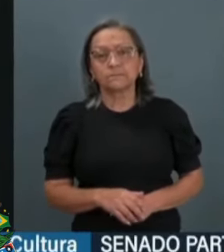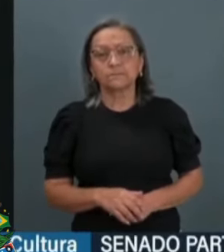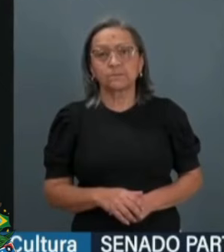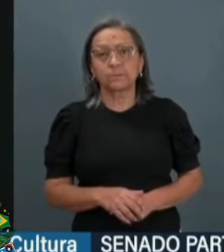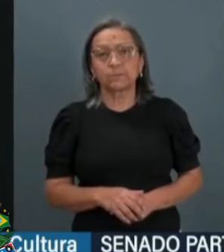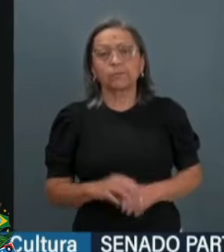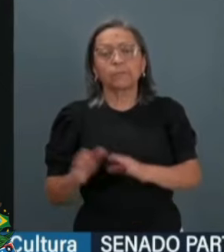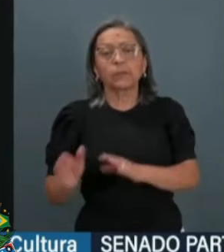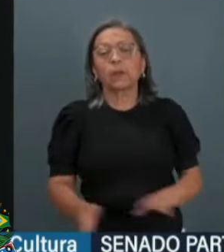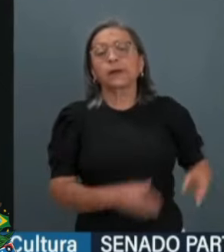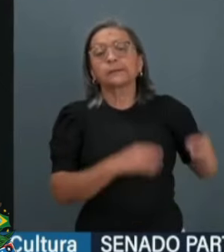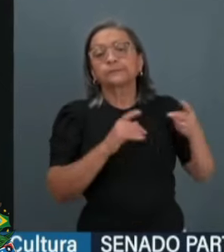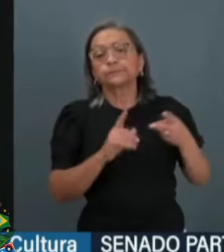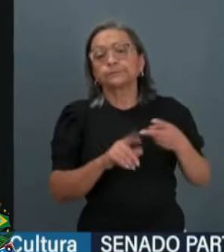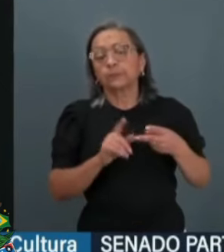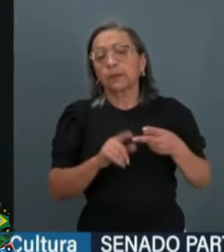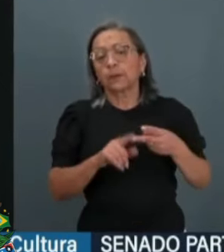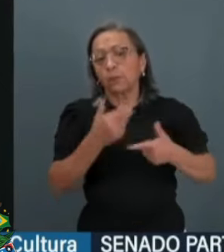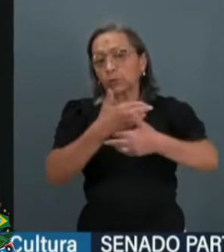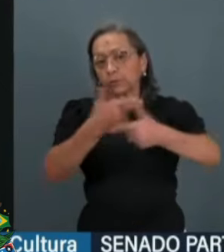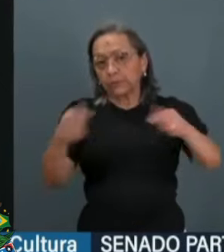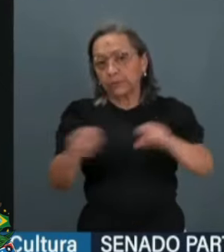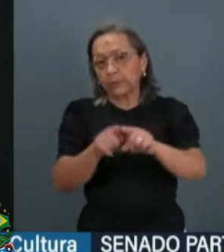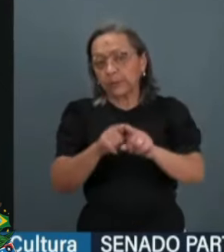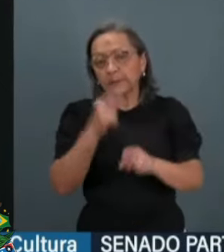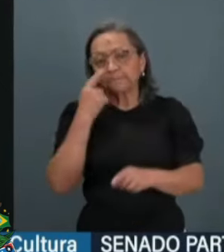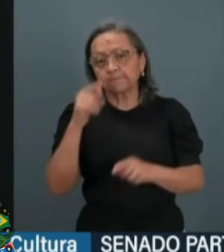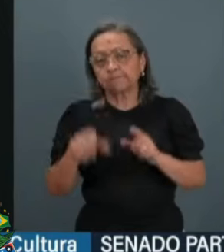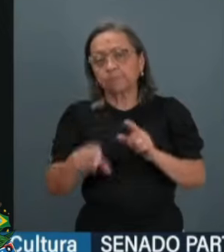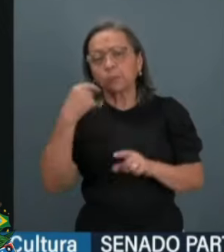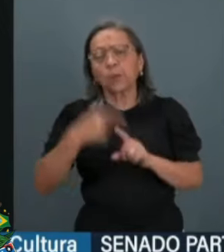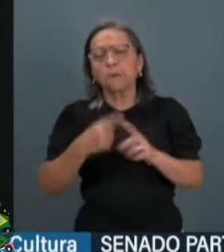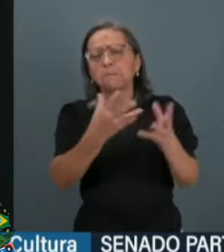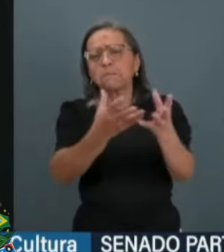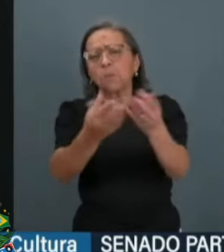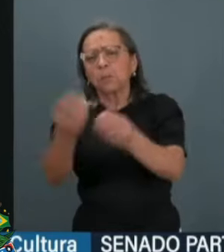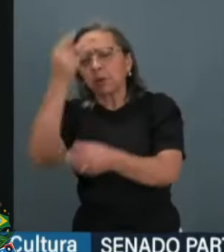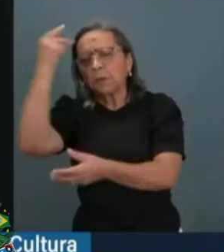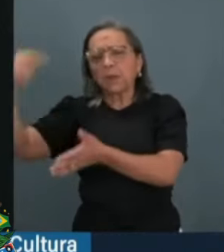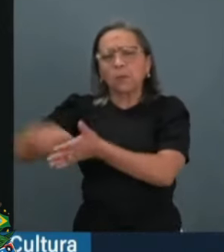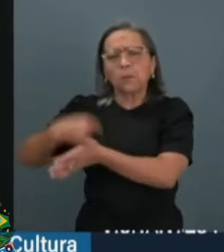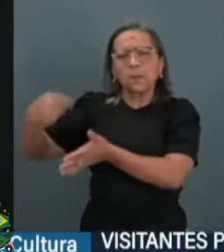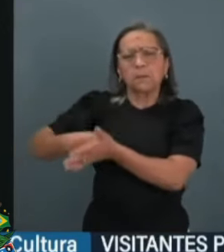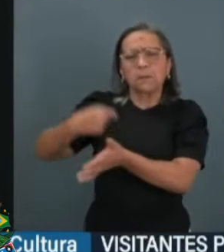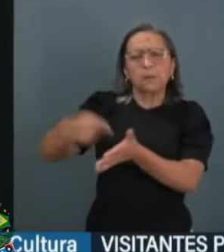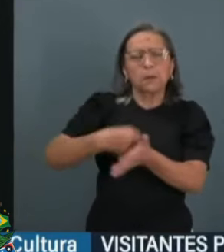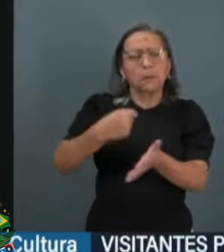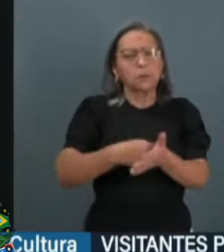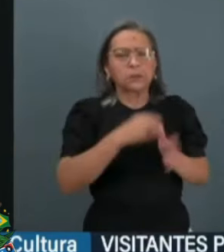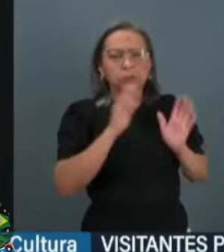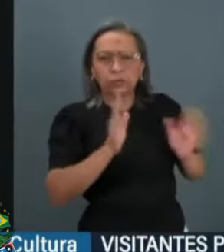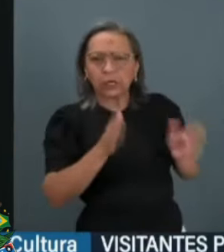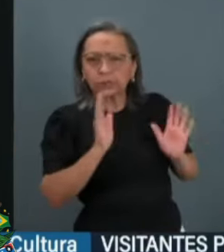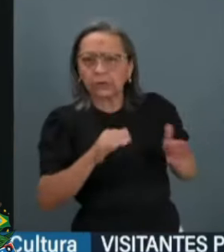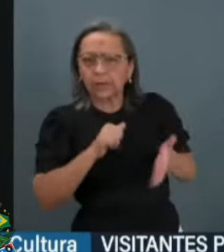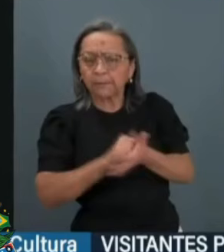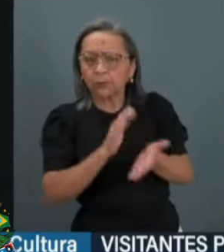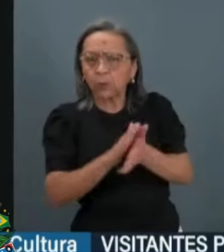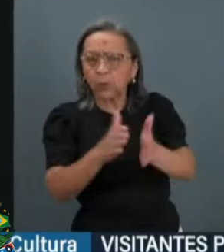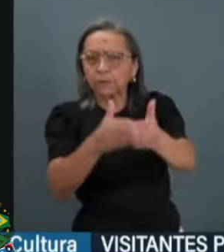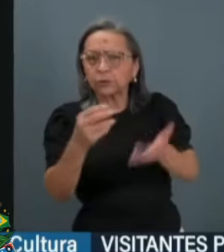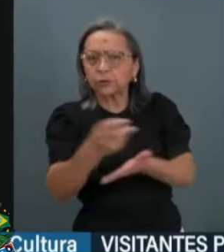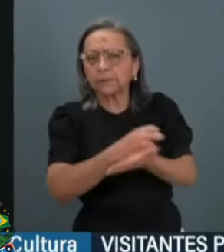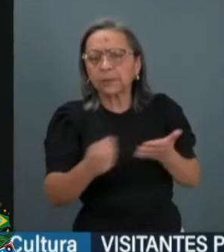Outro aspecto que eu queria destacar é que muita gente está perguntando, não, mas o processo foi dado entrada no pedido de impeachment.